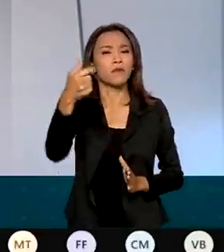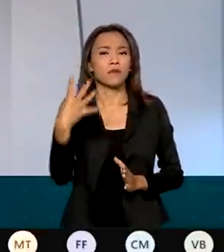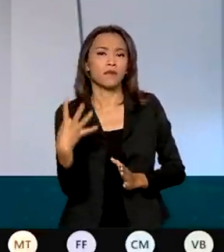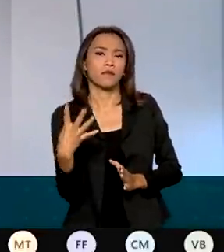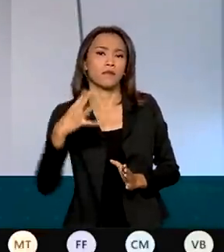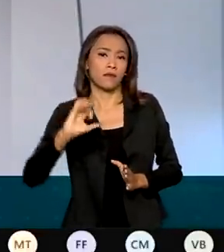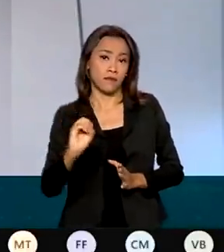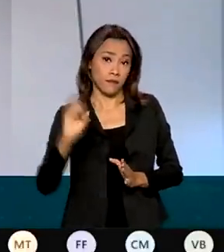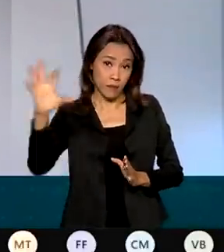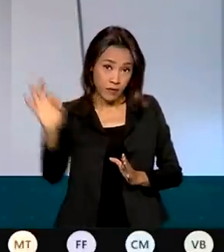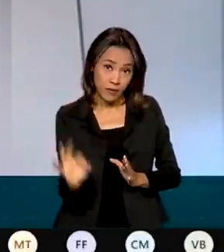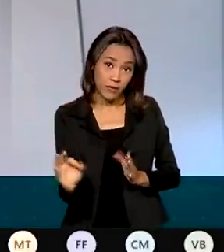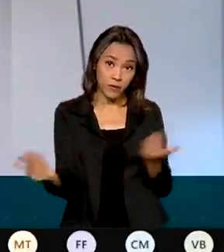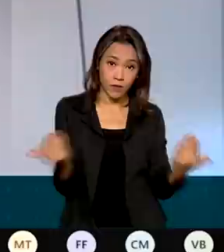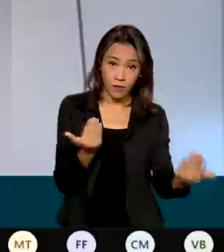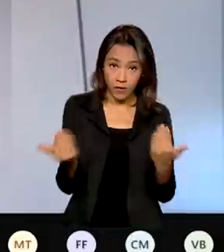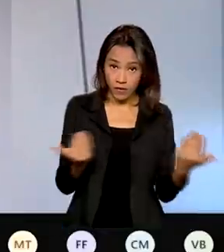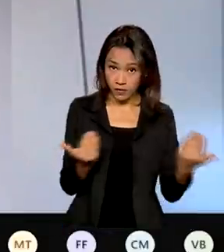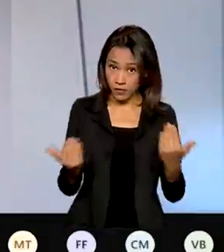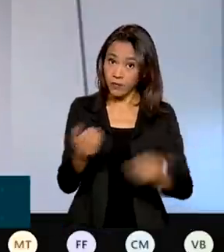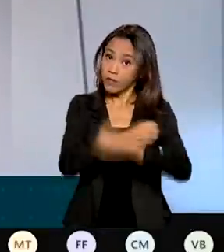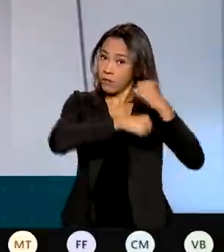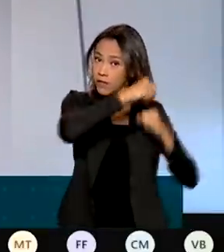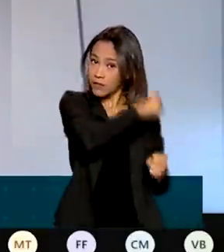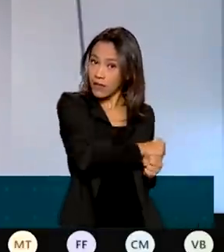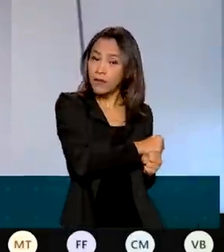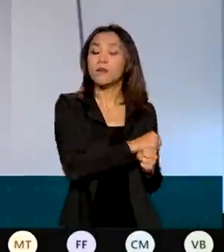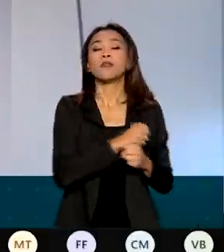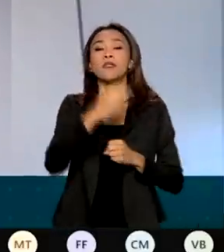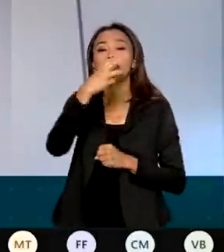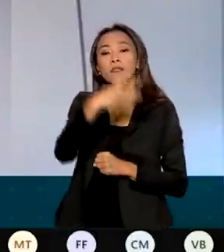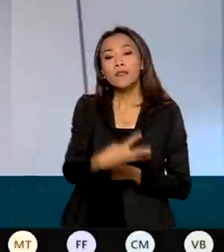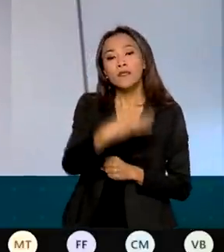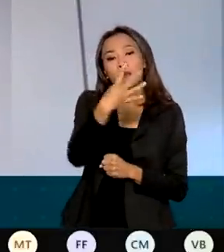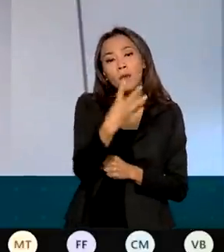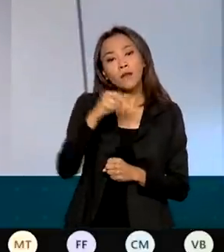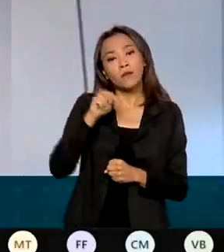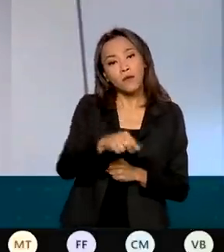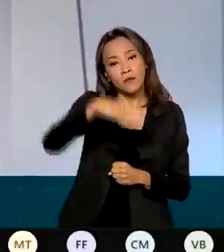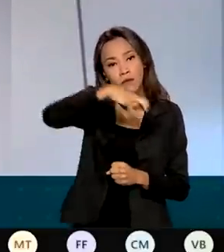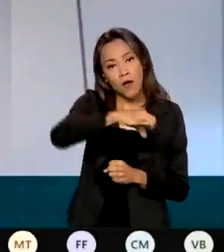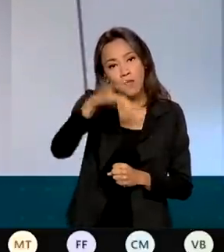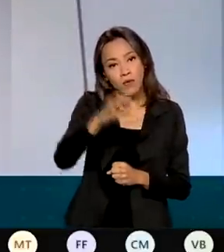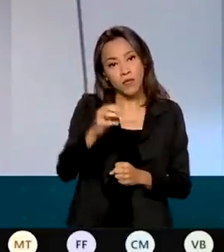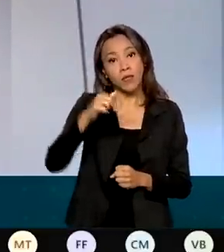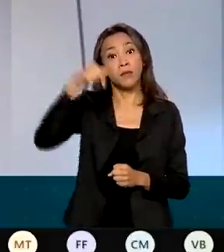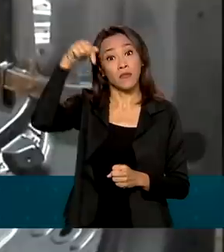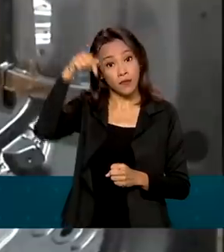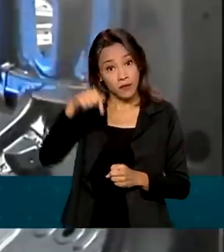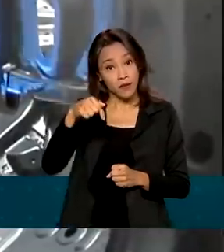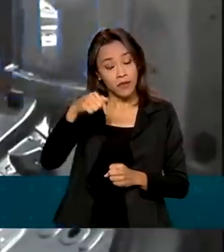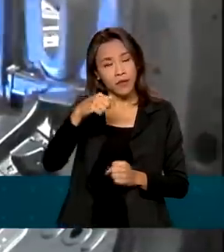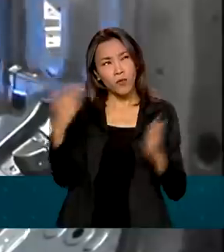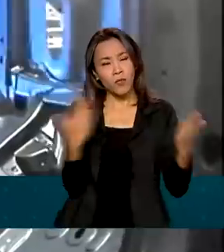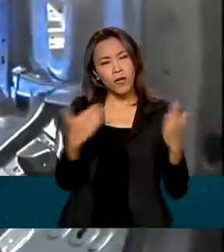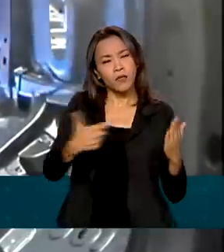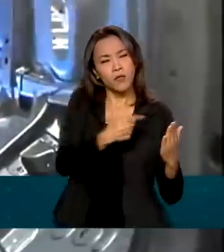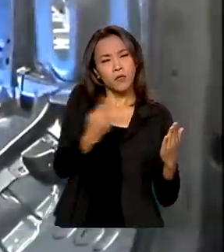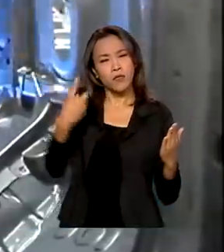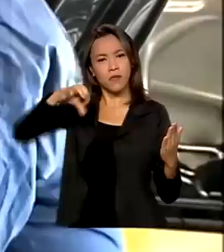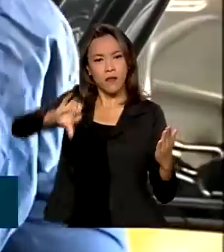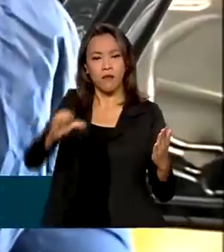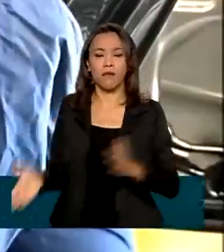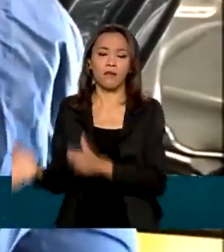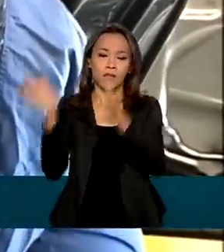a 2020 e 34,9% em relação a 2019. Confirmada a